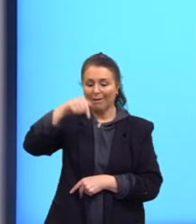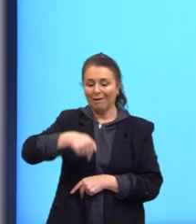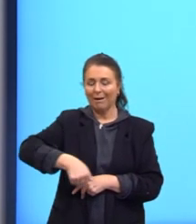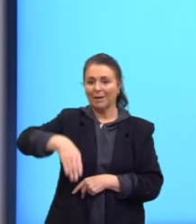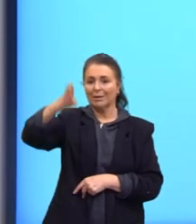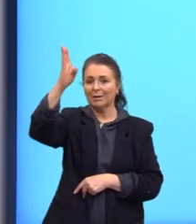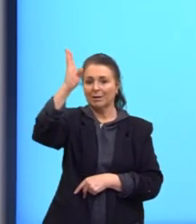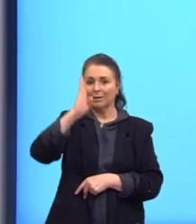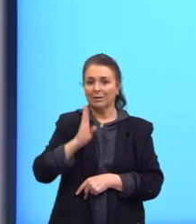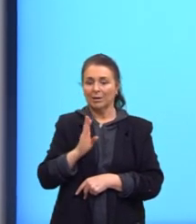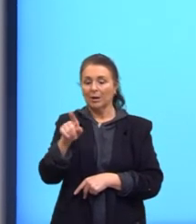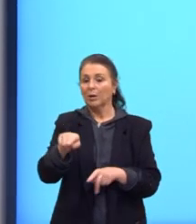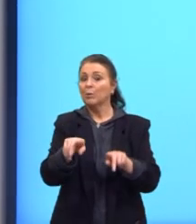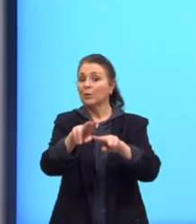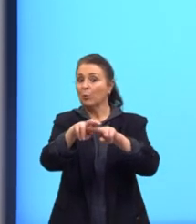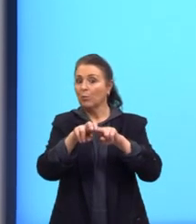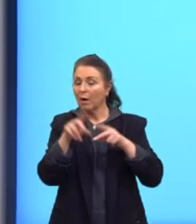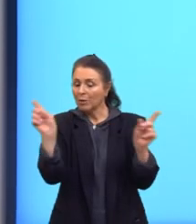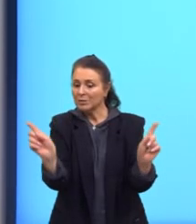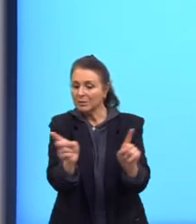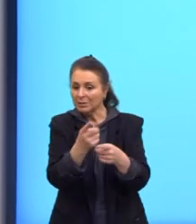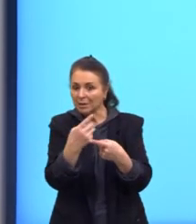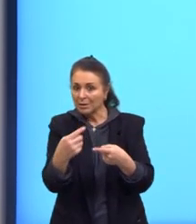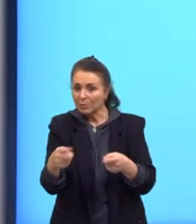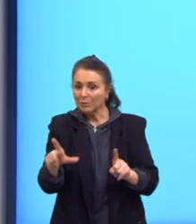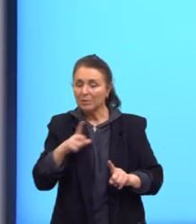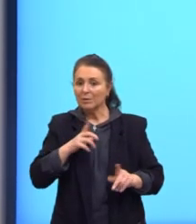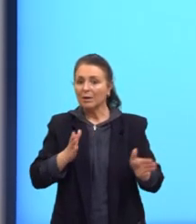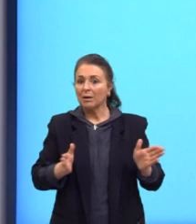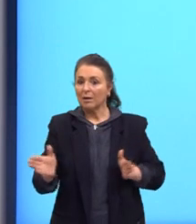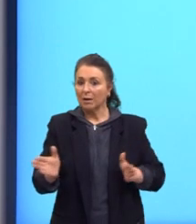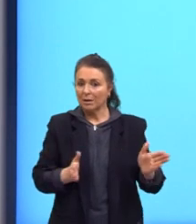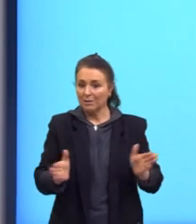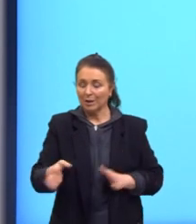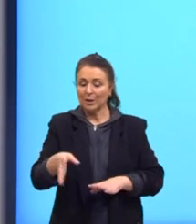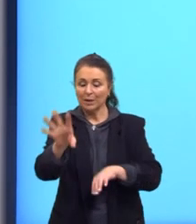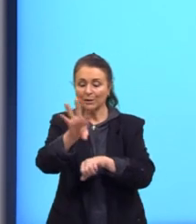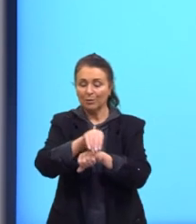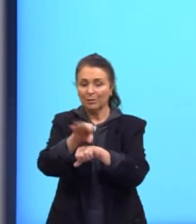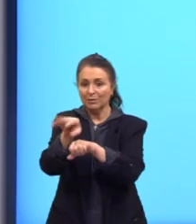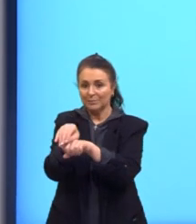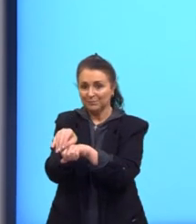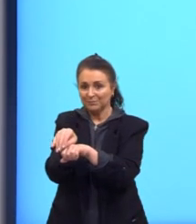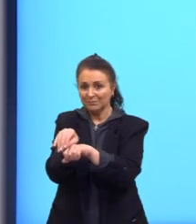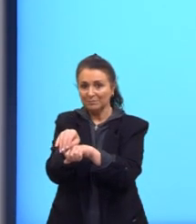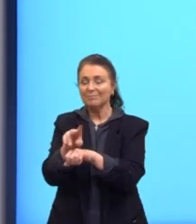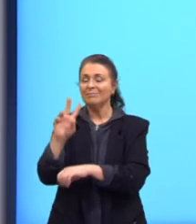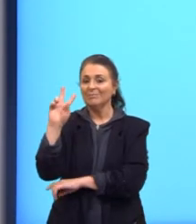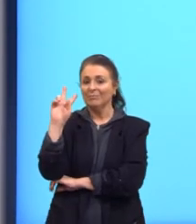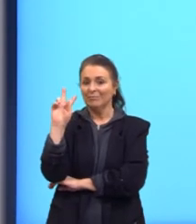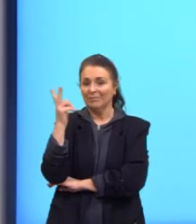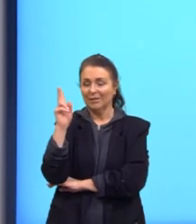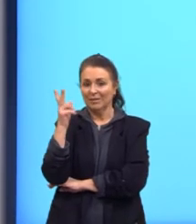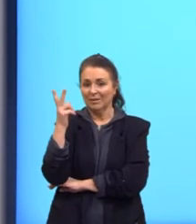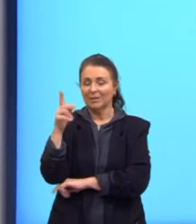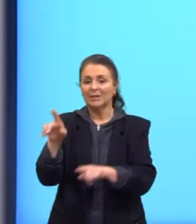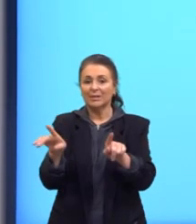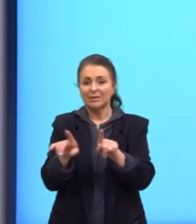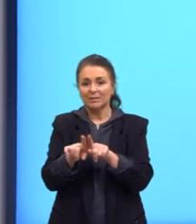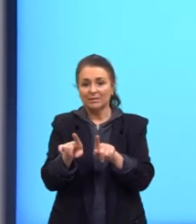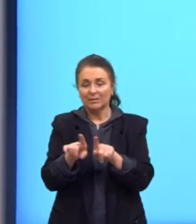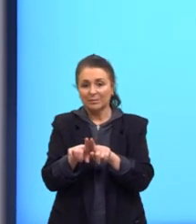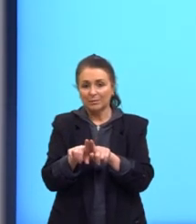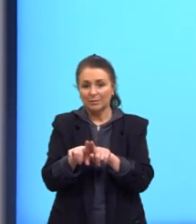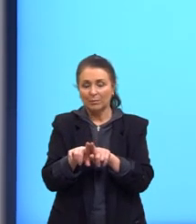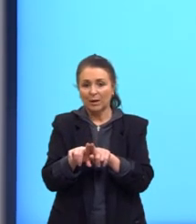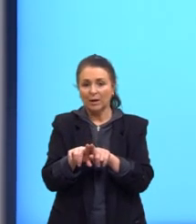Então, através das músicas, vocês podem ter acesso a esse conhecimento histórico e ao que, de